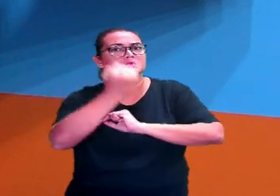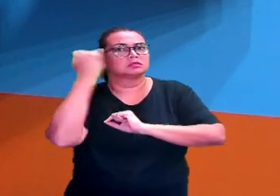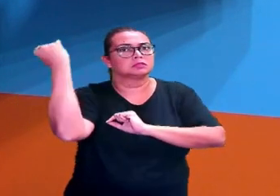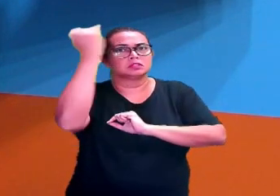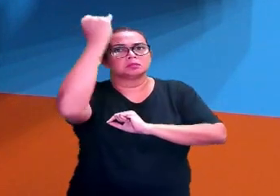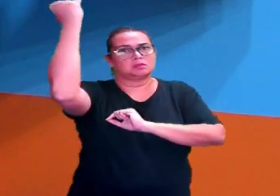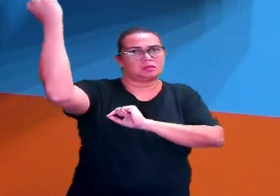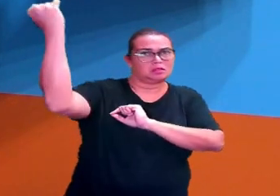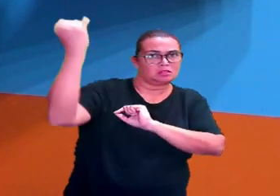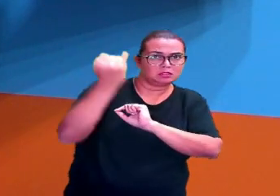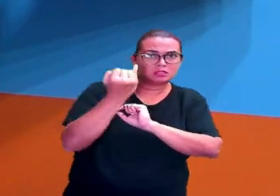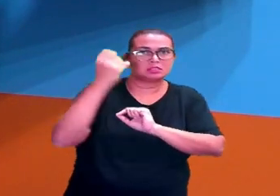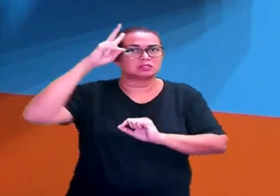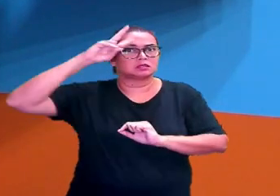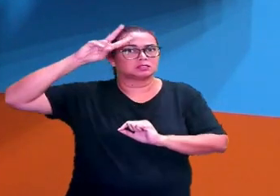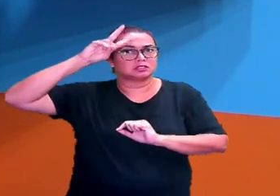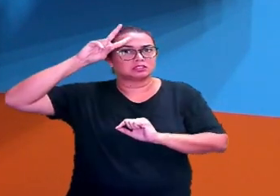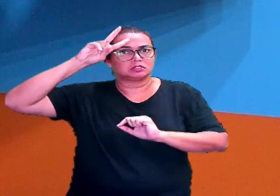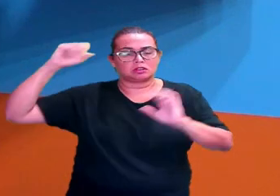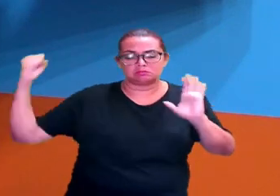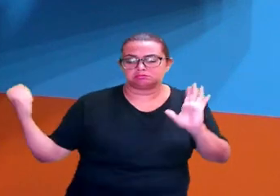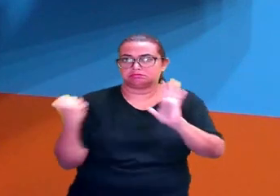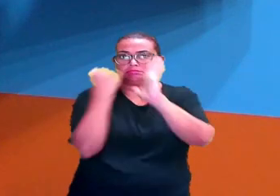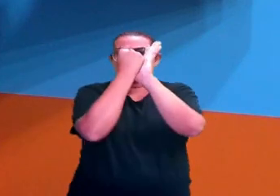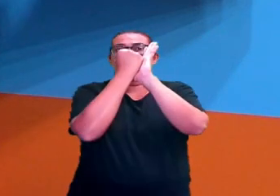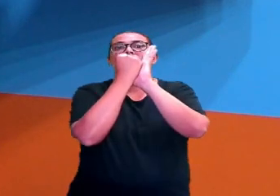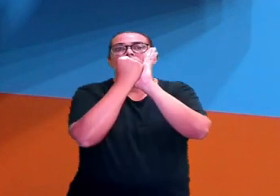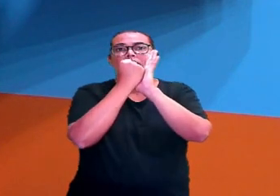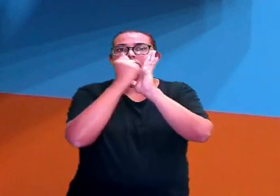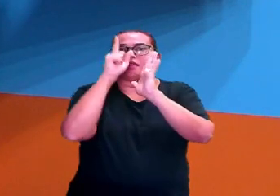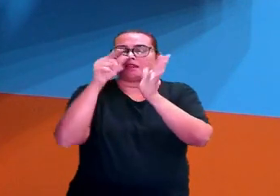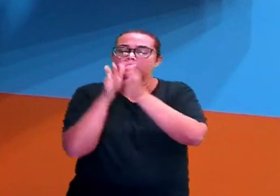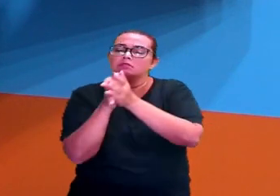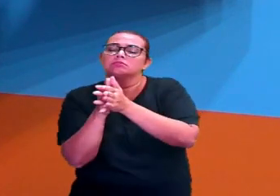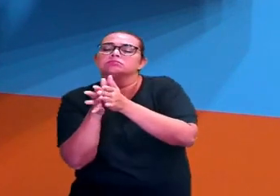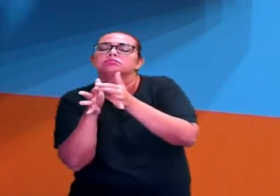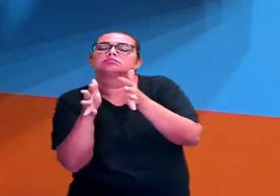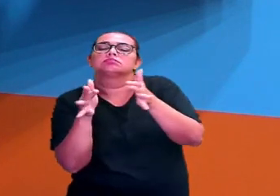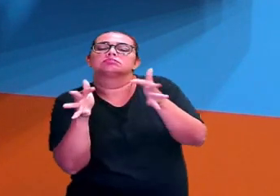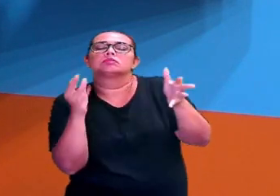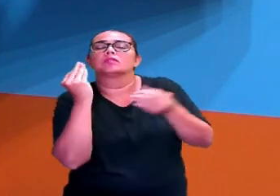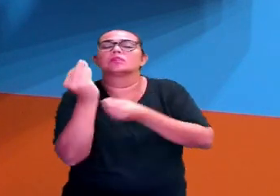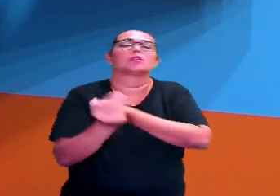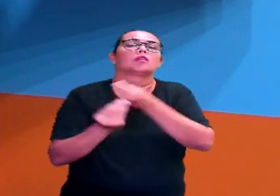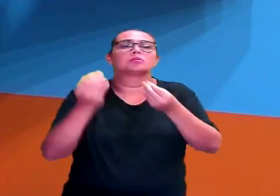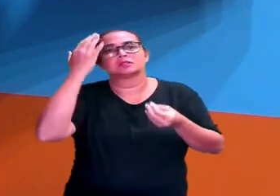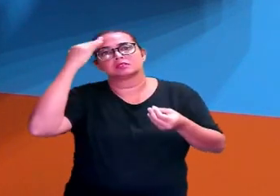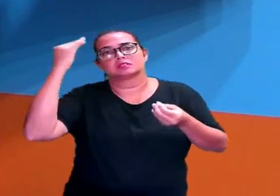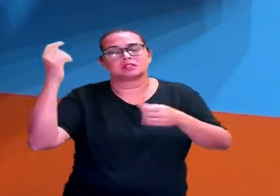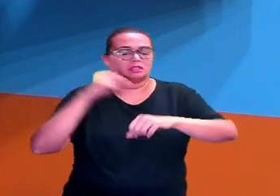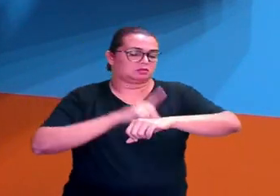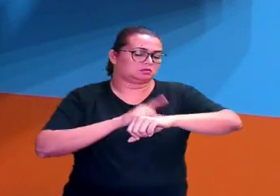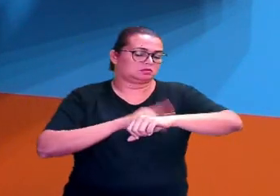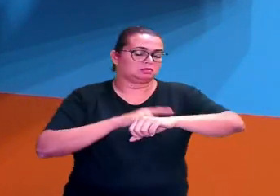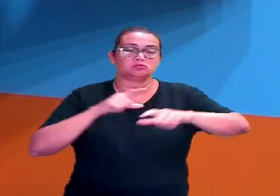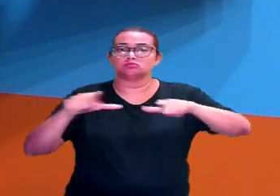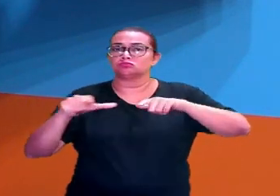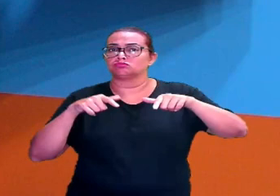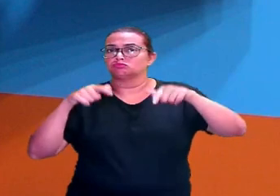acontecem na história da humanidade. E a partir desses fatos é que a gente se situa no tempo.